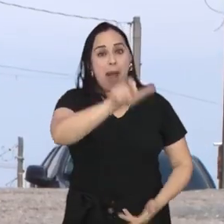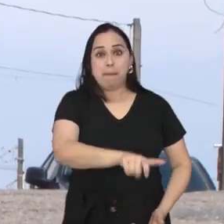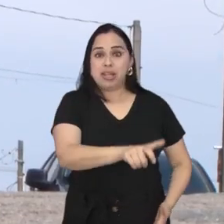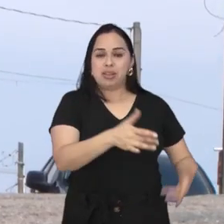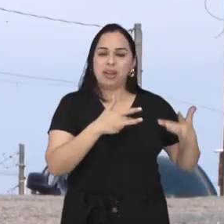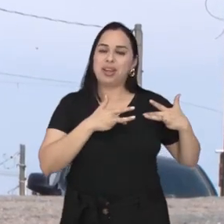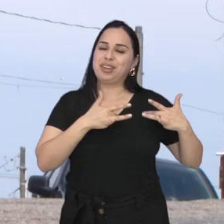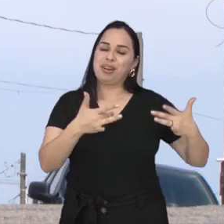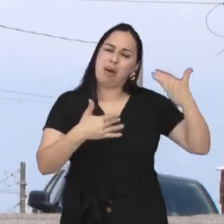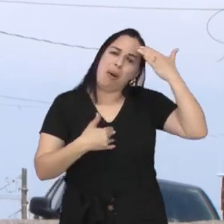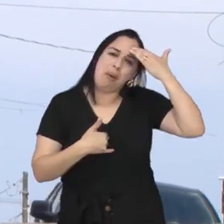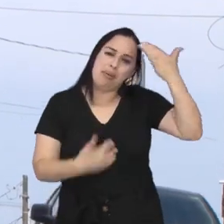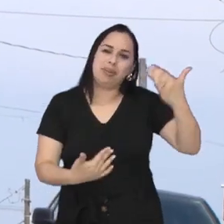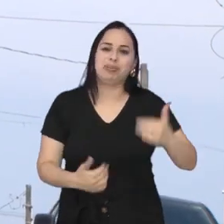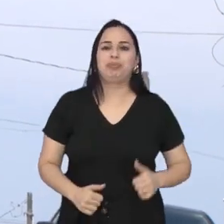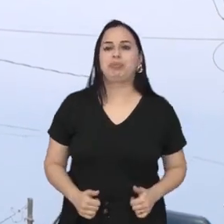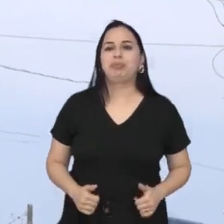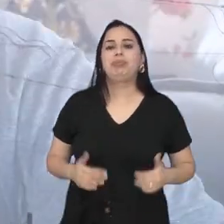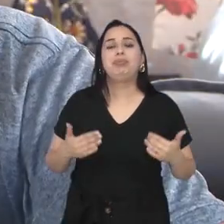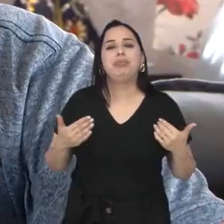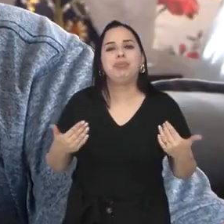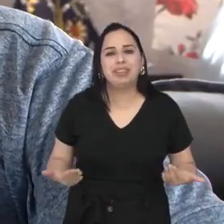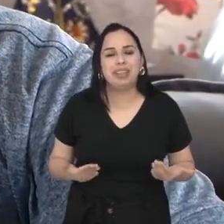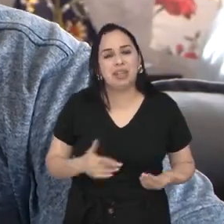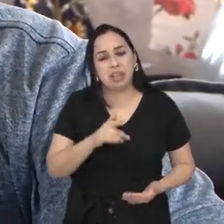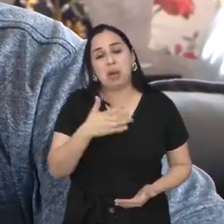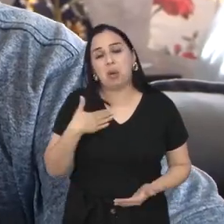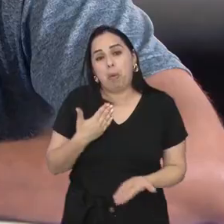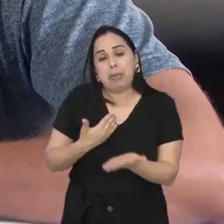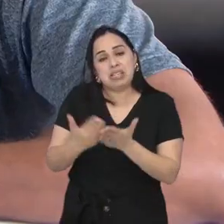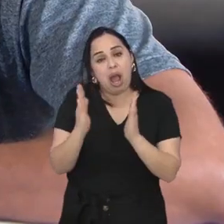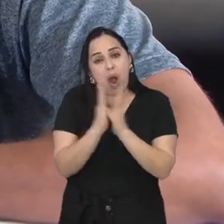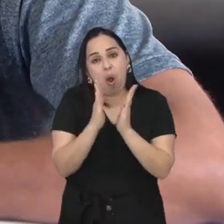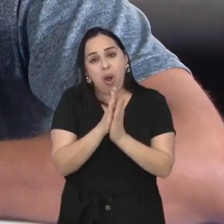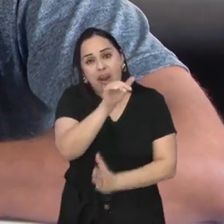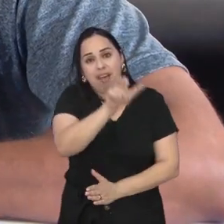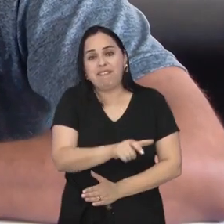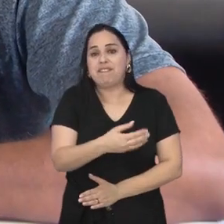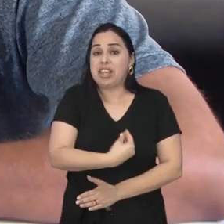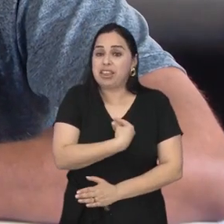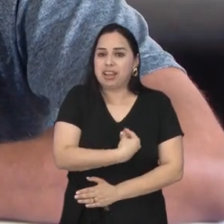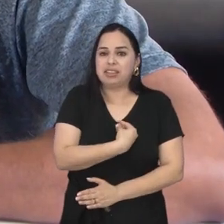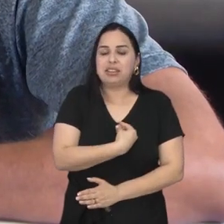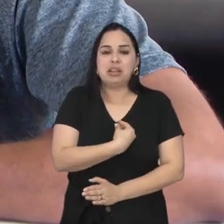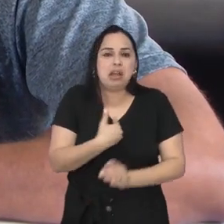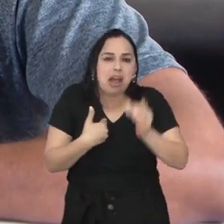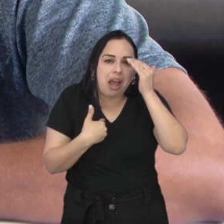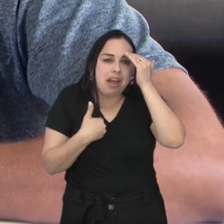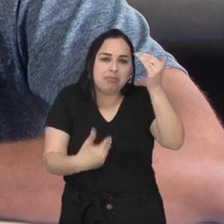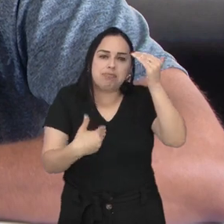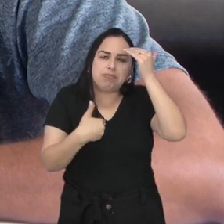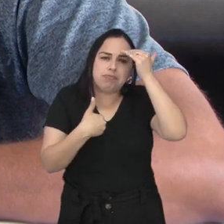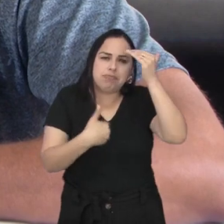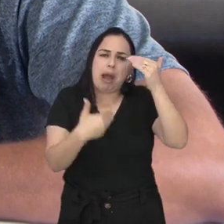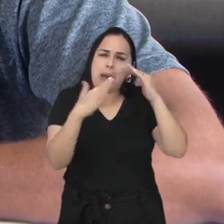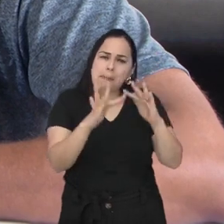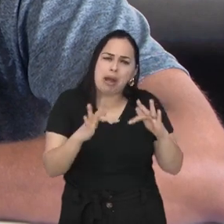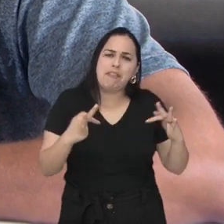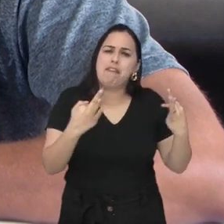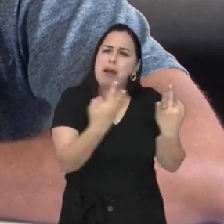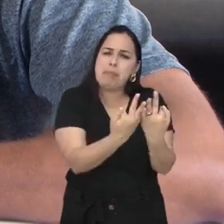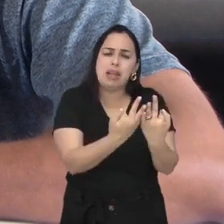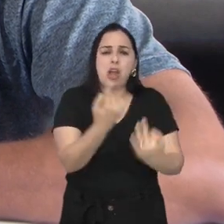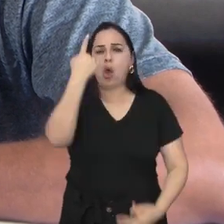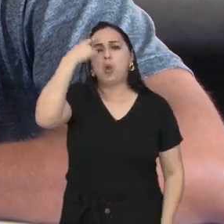agradecer quem um dia disse sim à doação. Mas, enfim, eu coloquei ele na minha oração, né? Coloquei esse, porque é